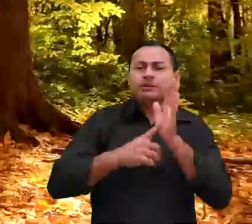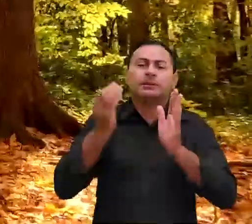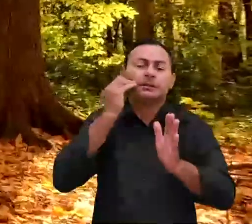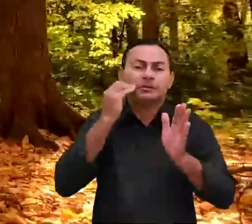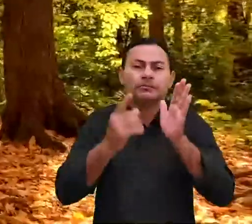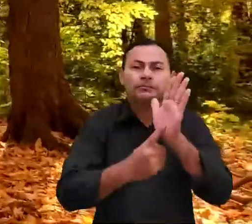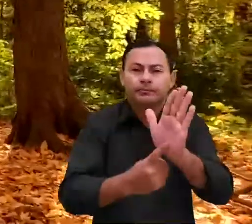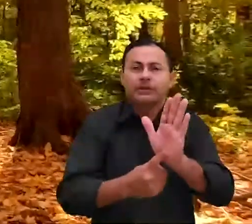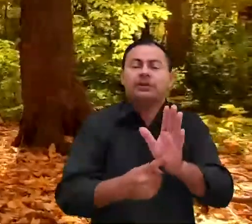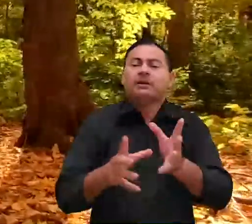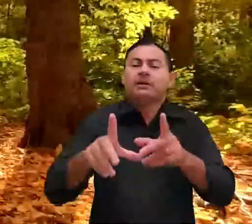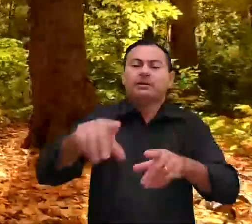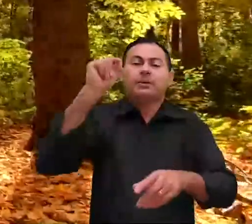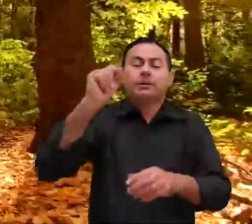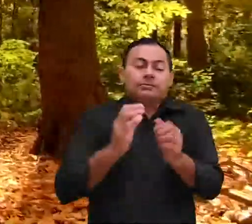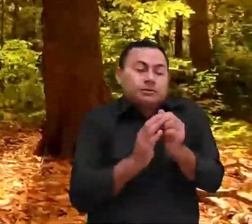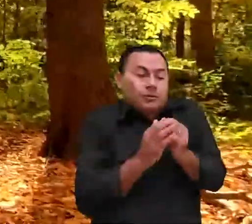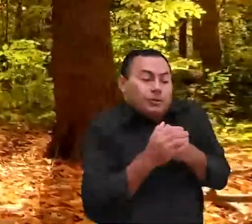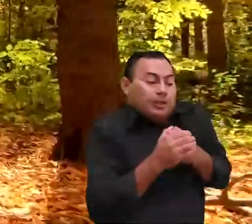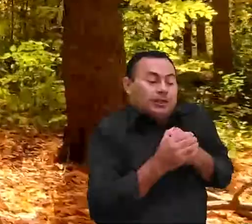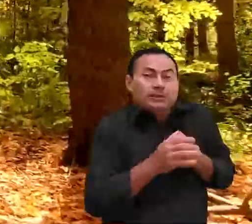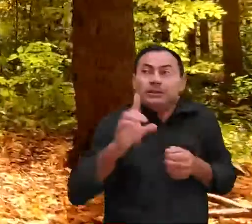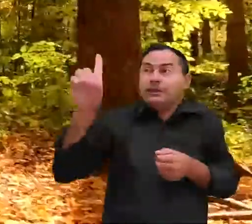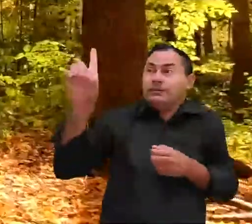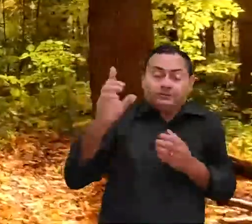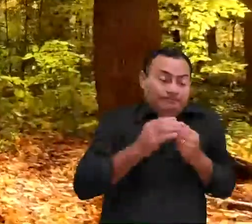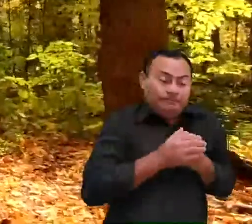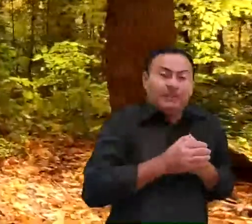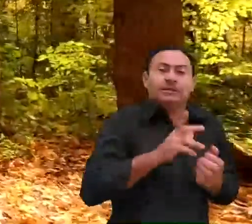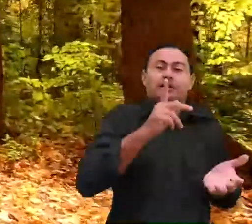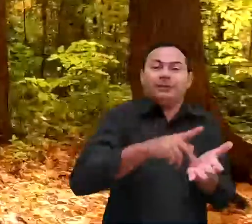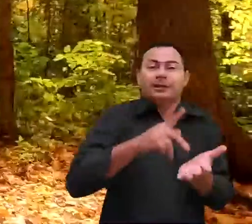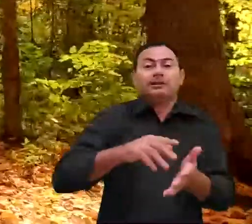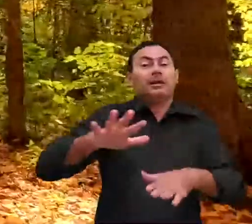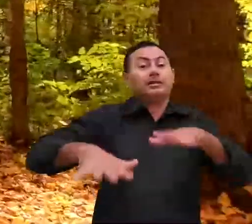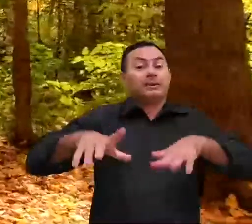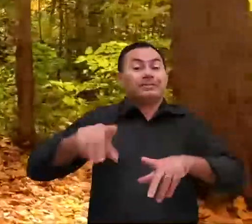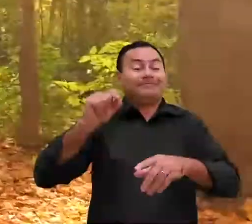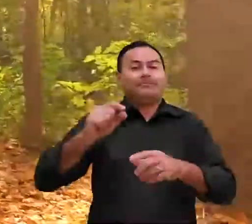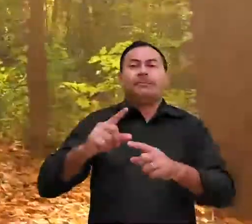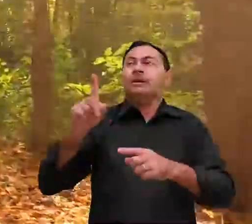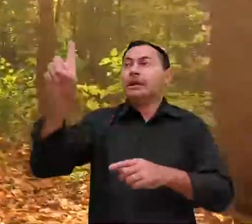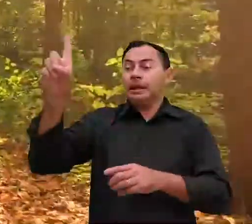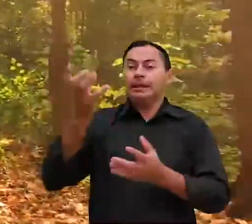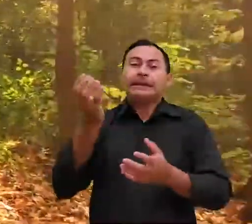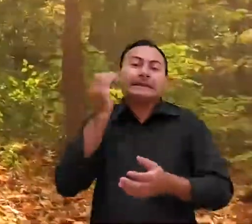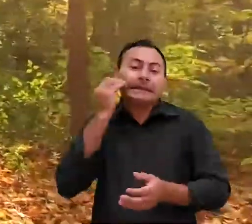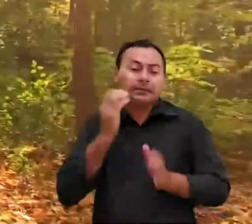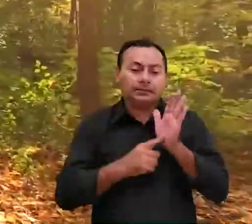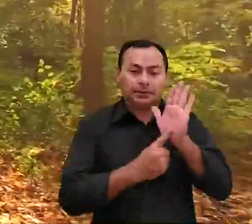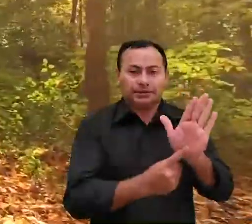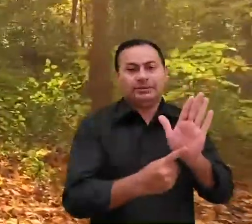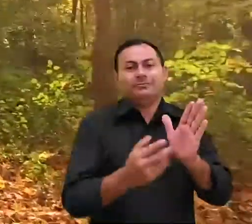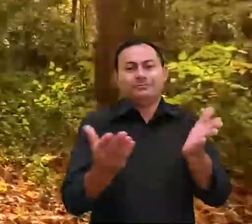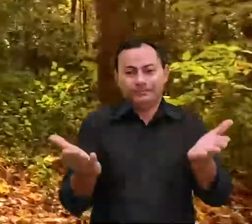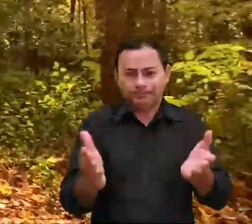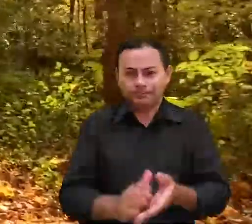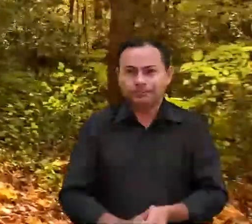mostrar Preferimos nos esconder de Deus e da verdade que Ele está tentando mostrar